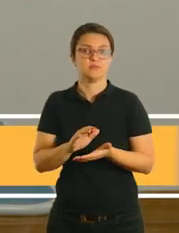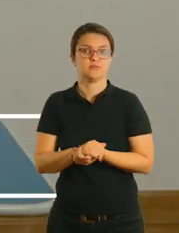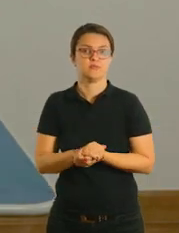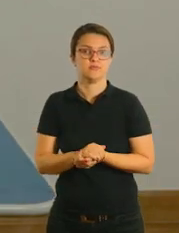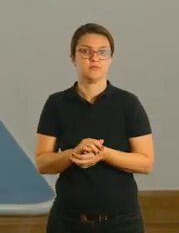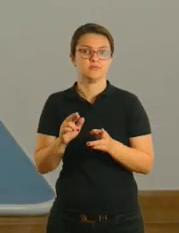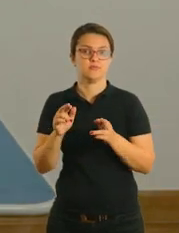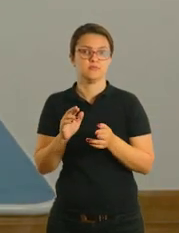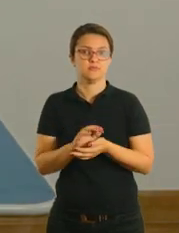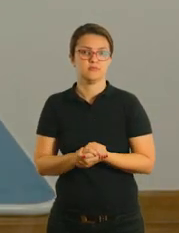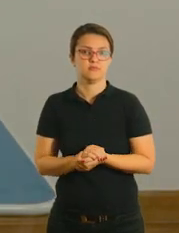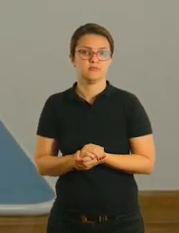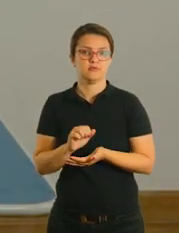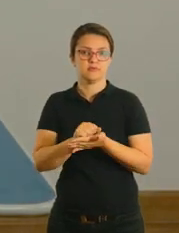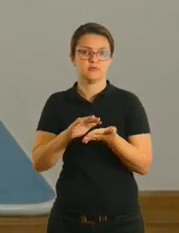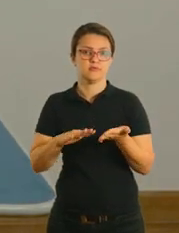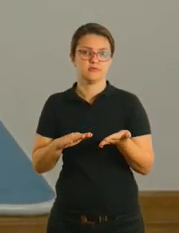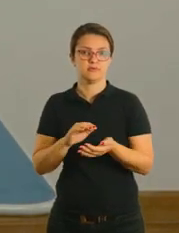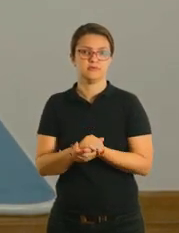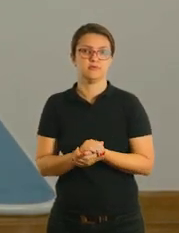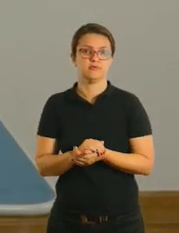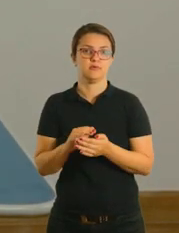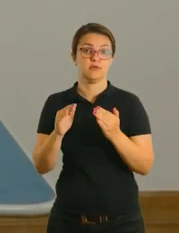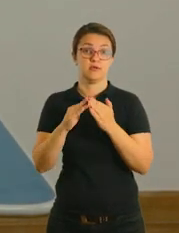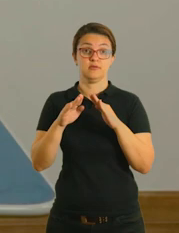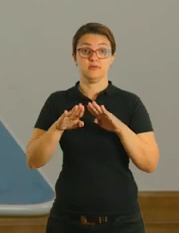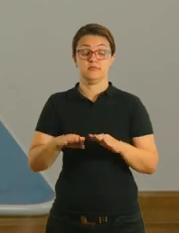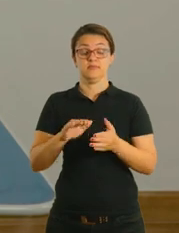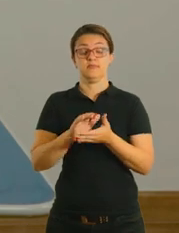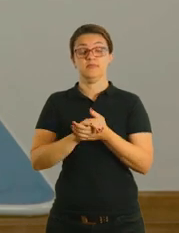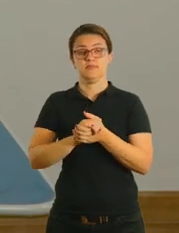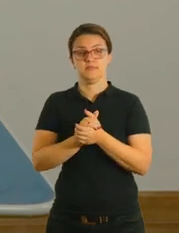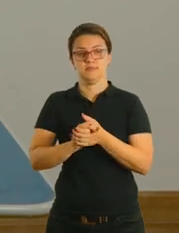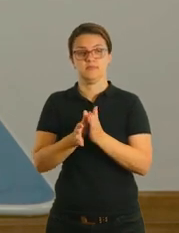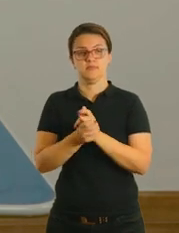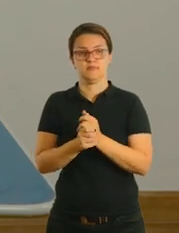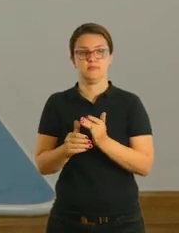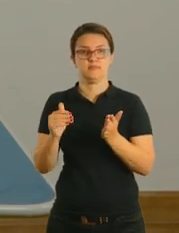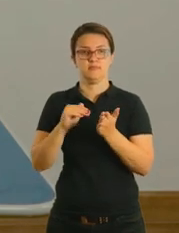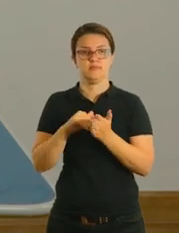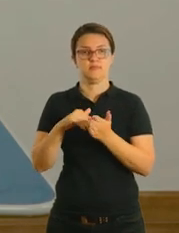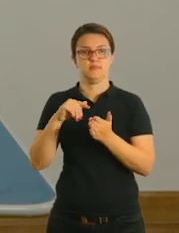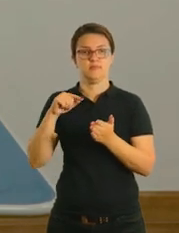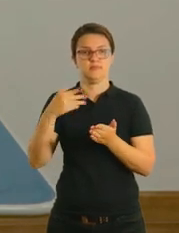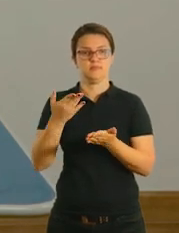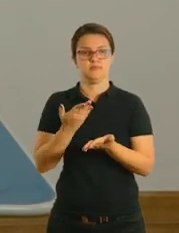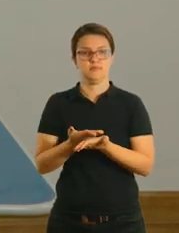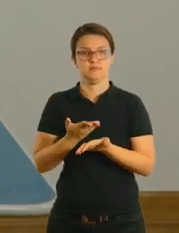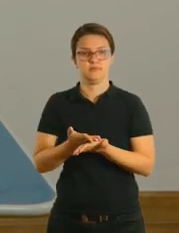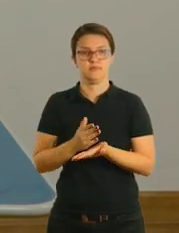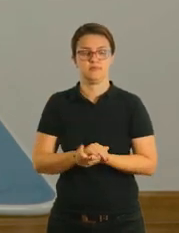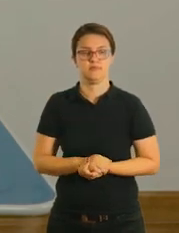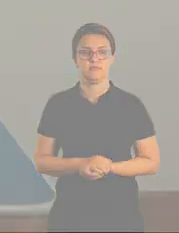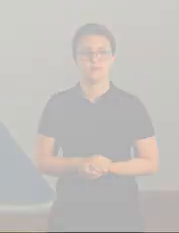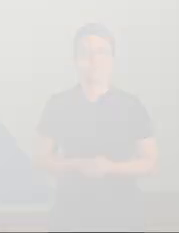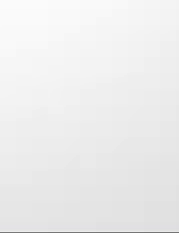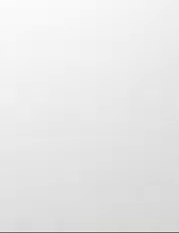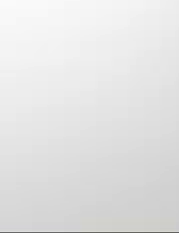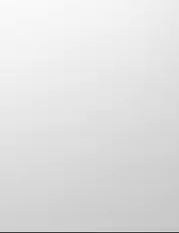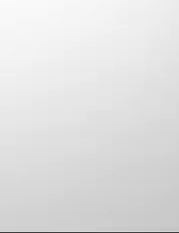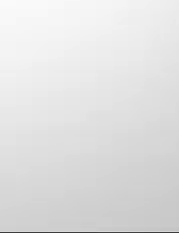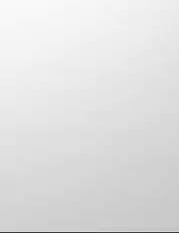só. Espero vocês na semana que vem com mais atividades. Fiquem em casa, lavem as mãos e até logo. Tchau, tchau.